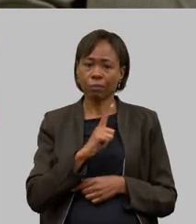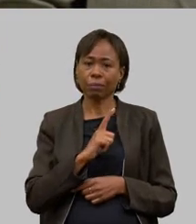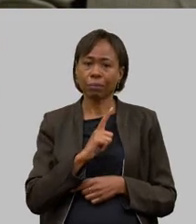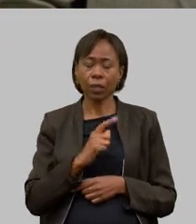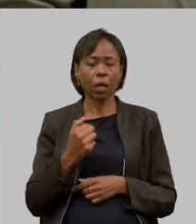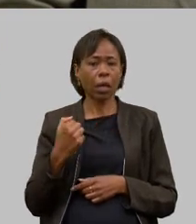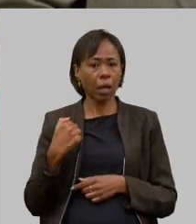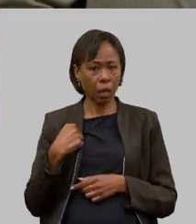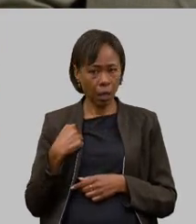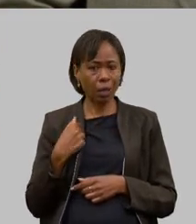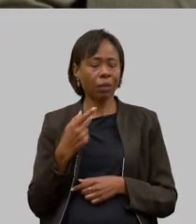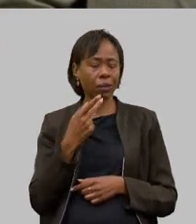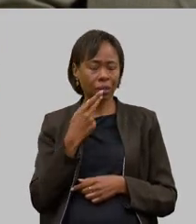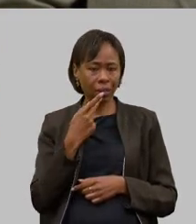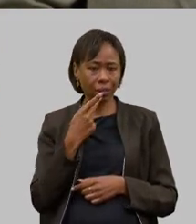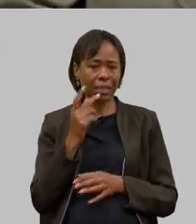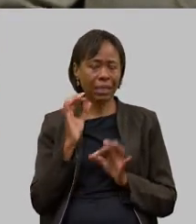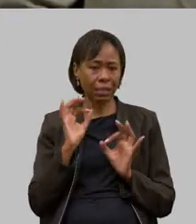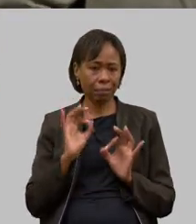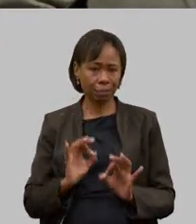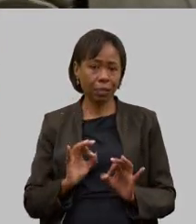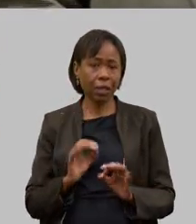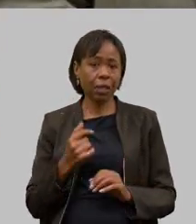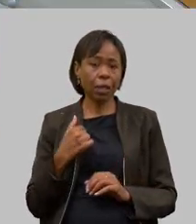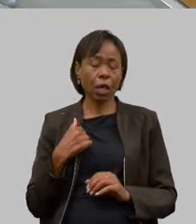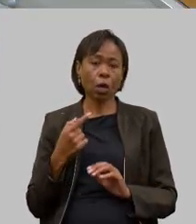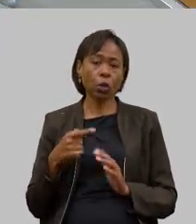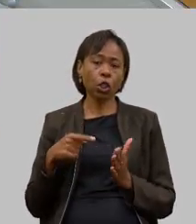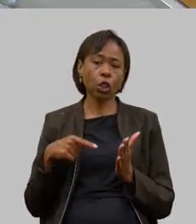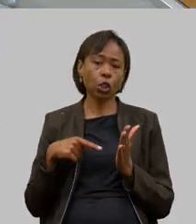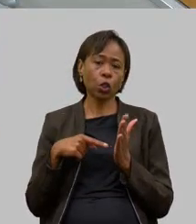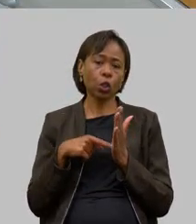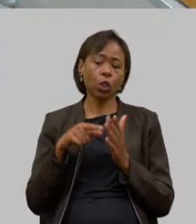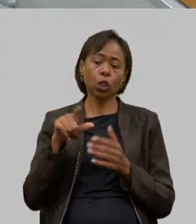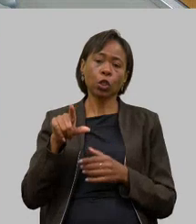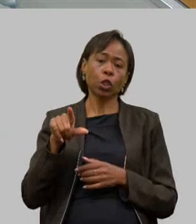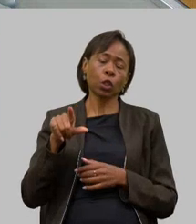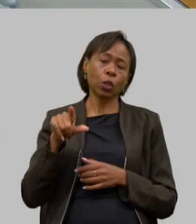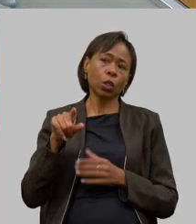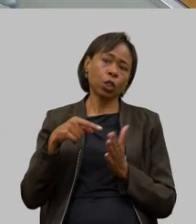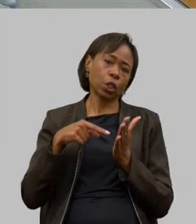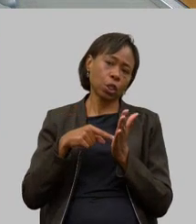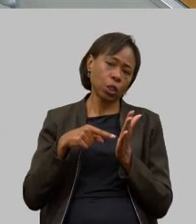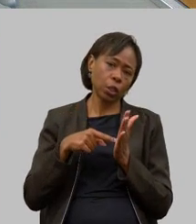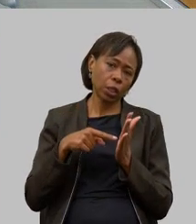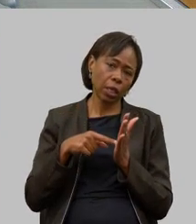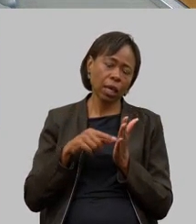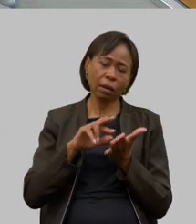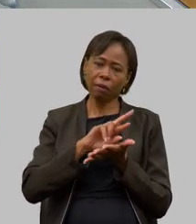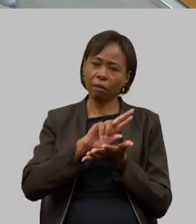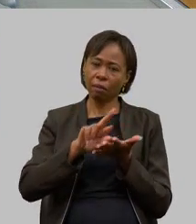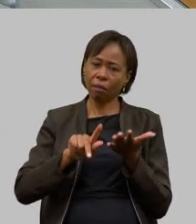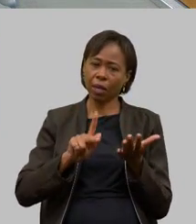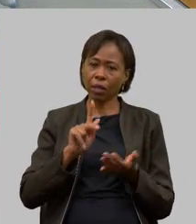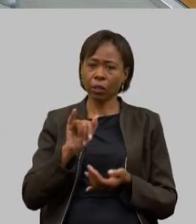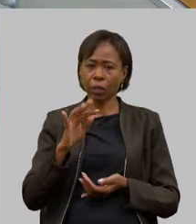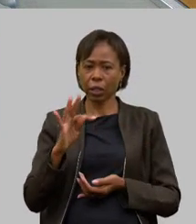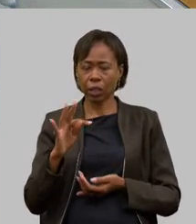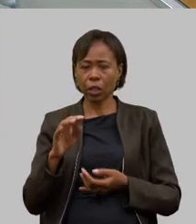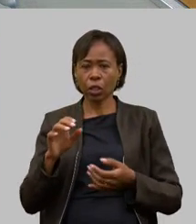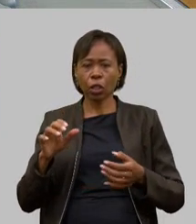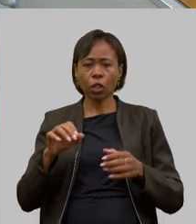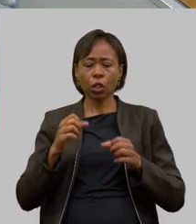mesmo posso dizer aqui que indiquei vários kits de trator e